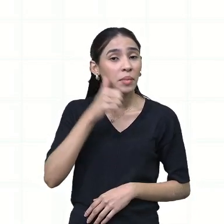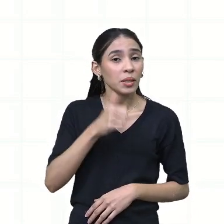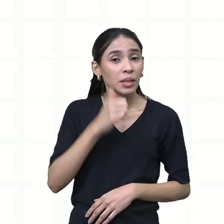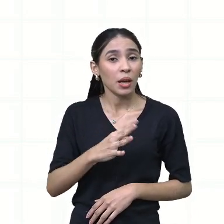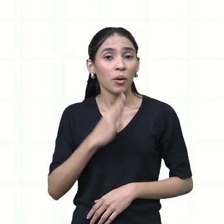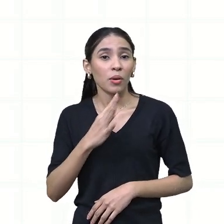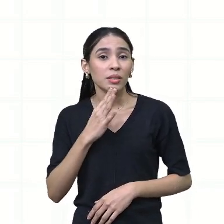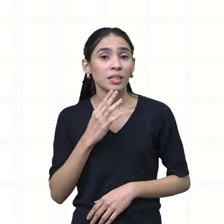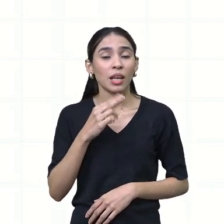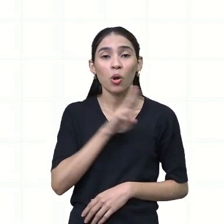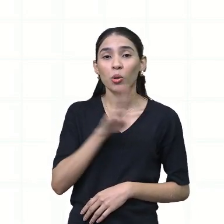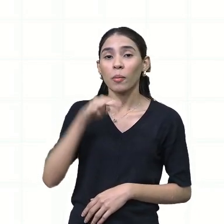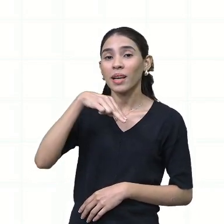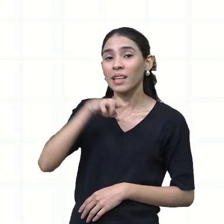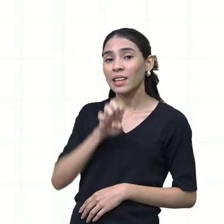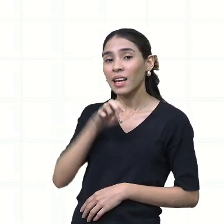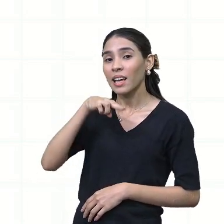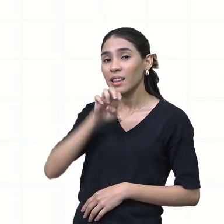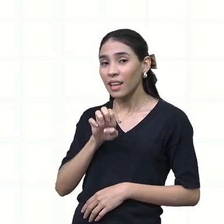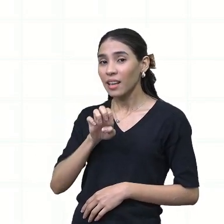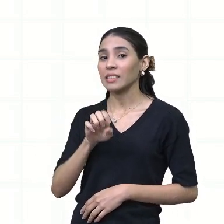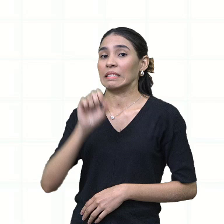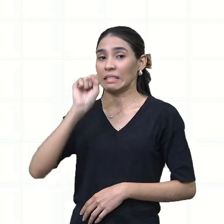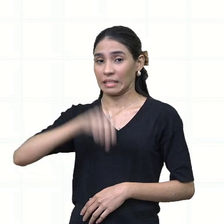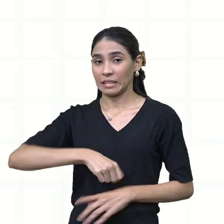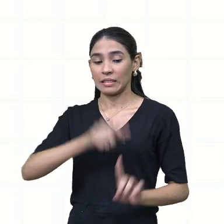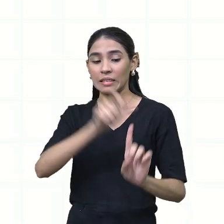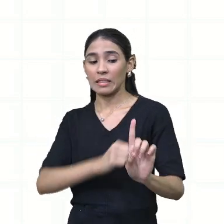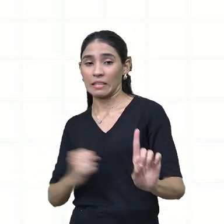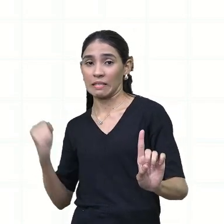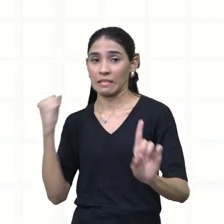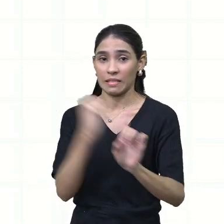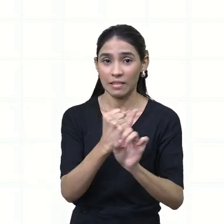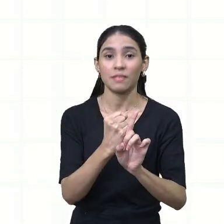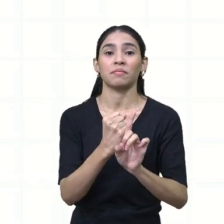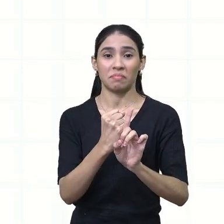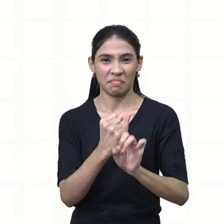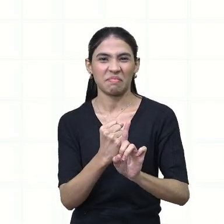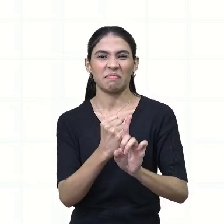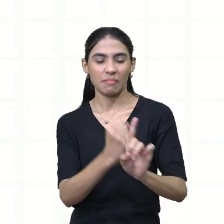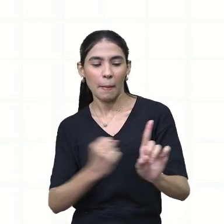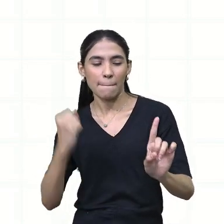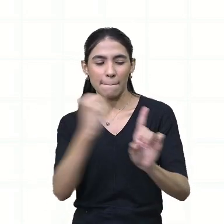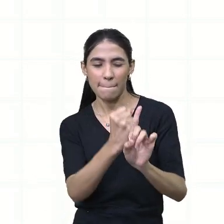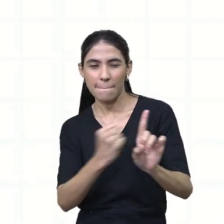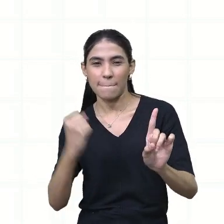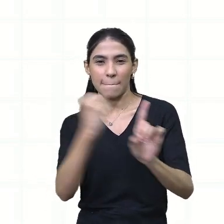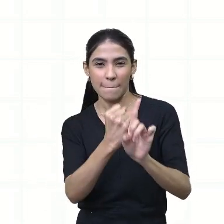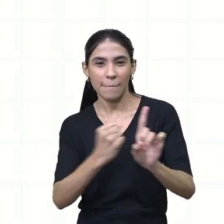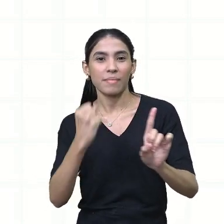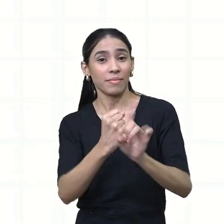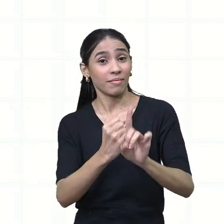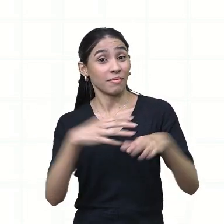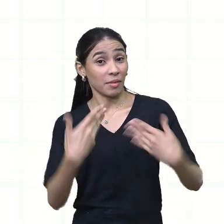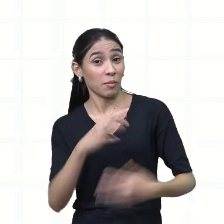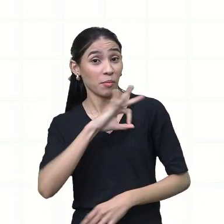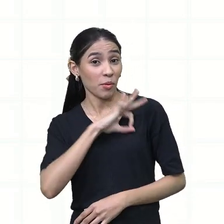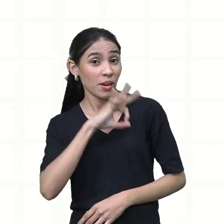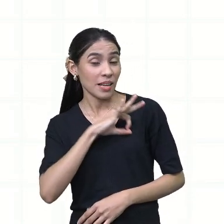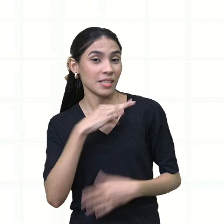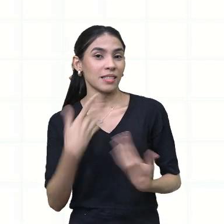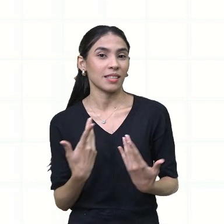por neném. Ela foi assassinada a golpes de faca. A polícia